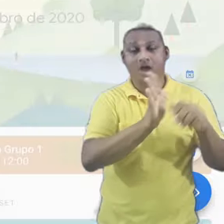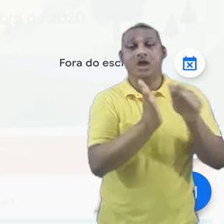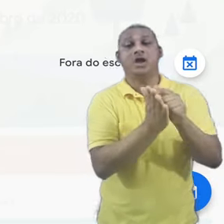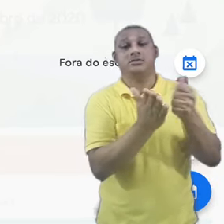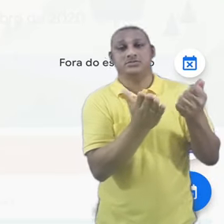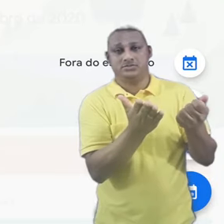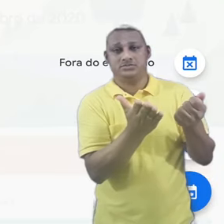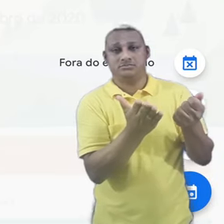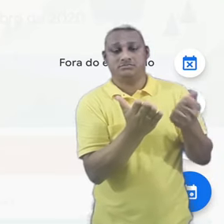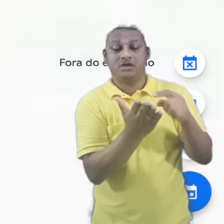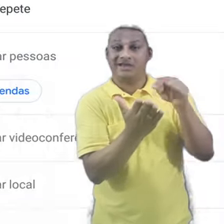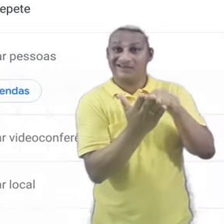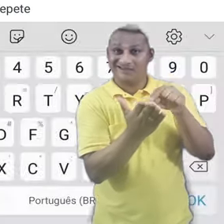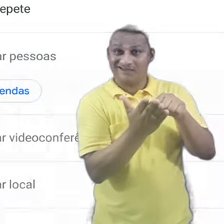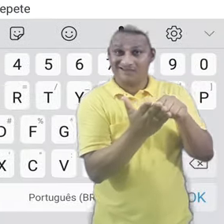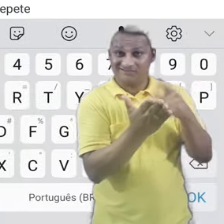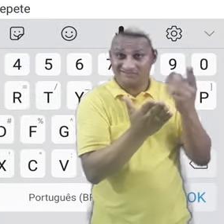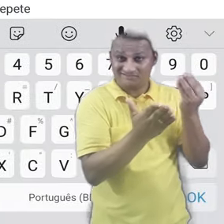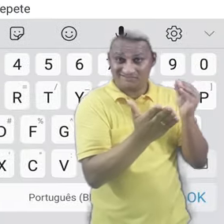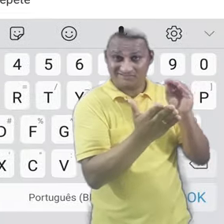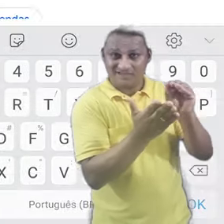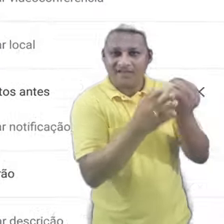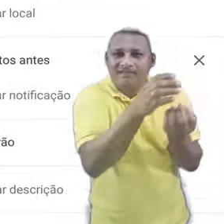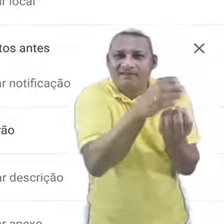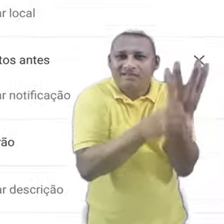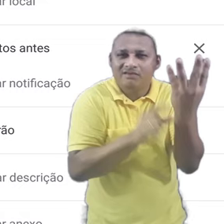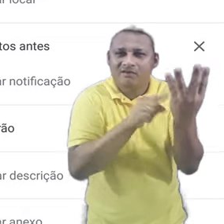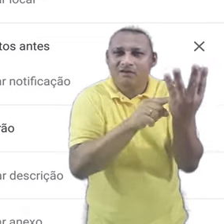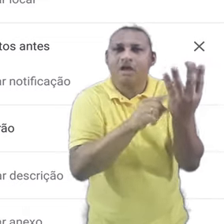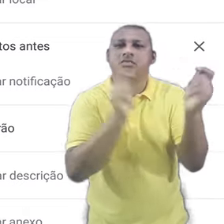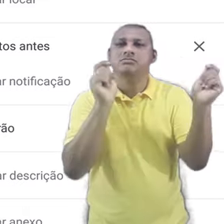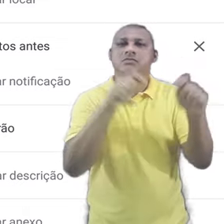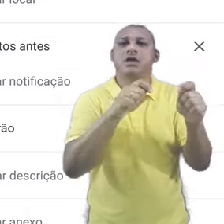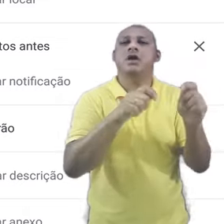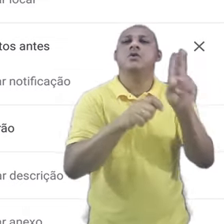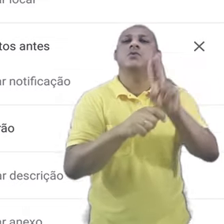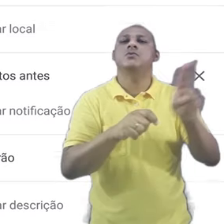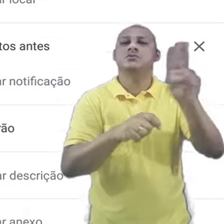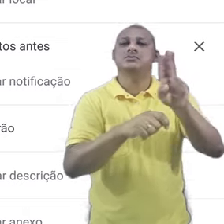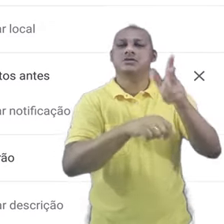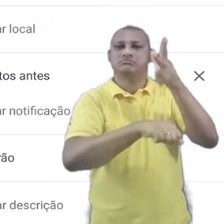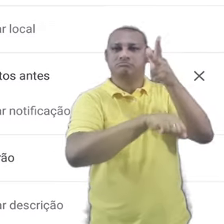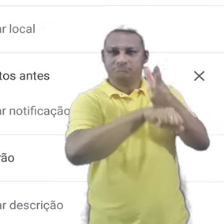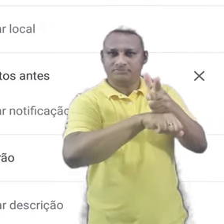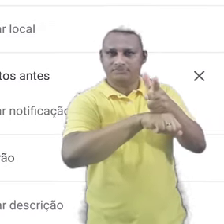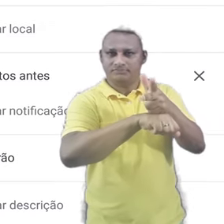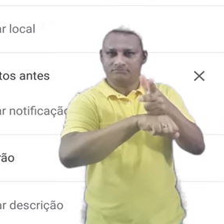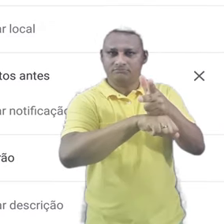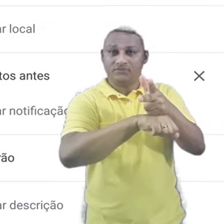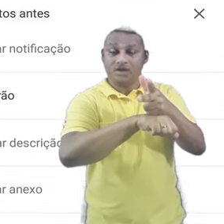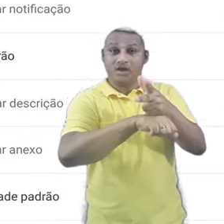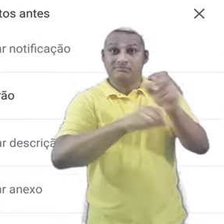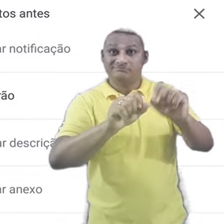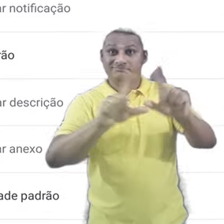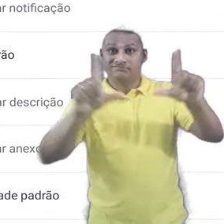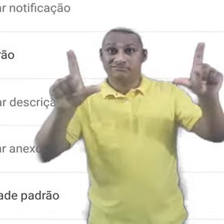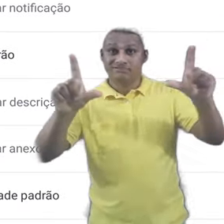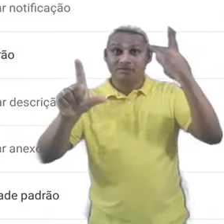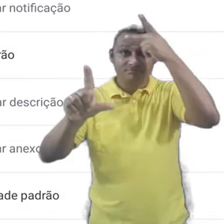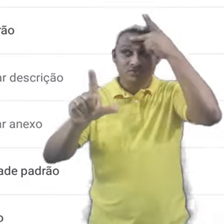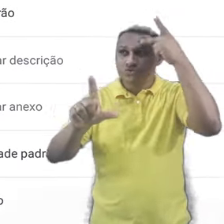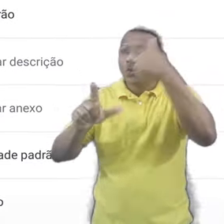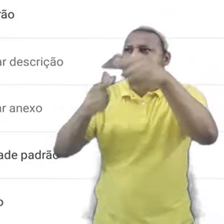Ao criar um evento, selecionamos Adicionar Videoconferência. Se